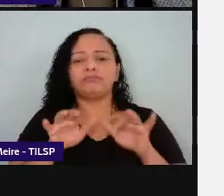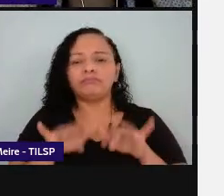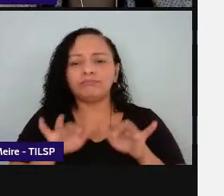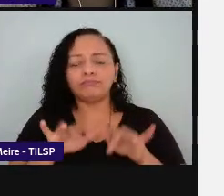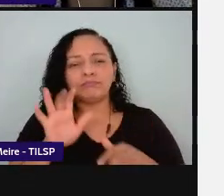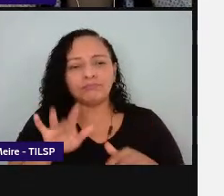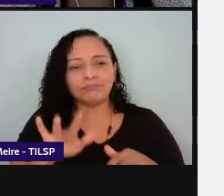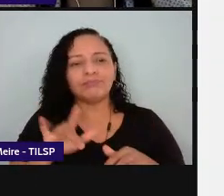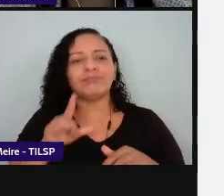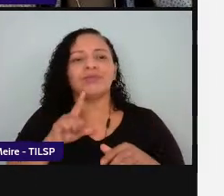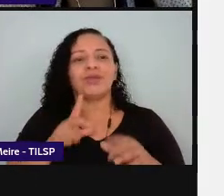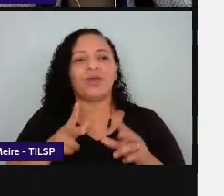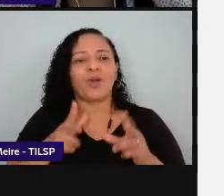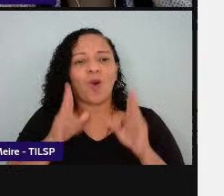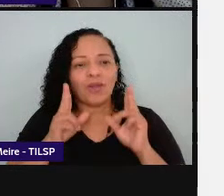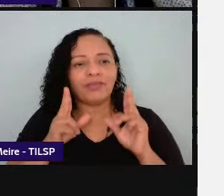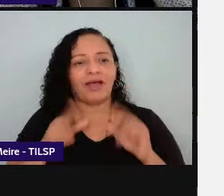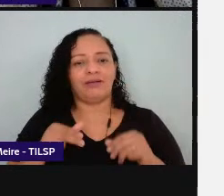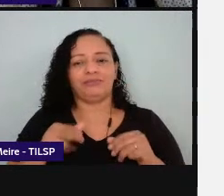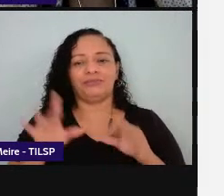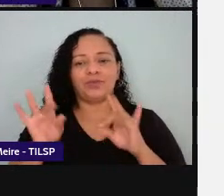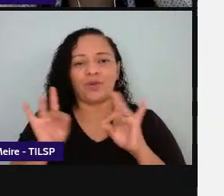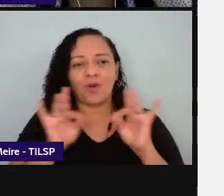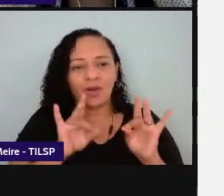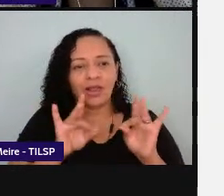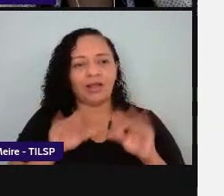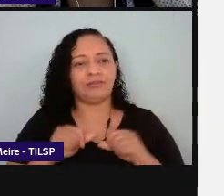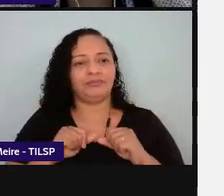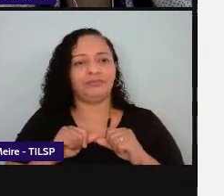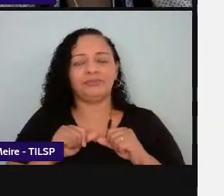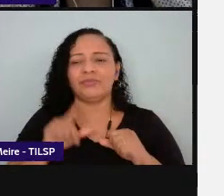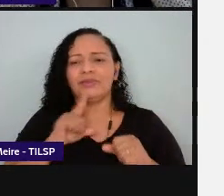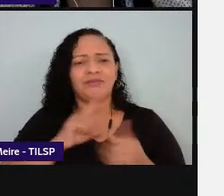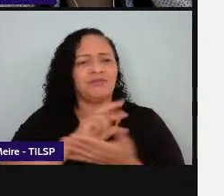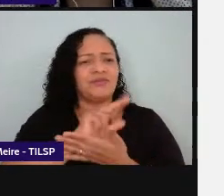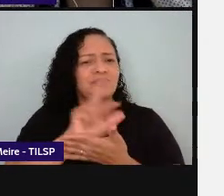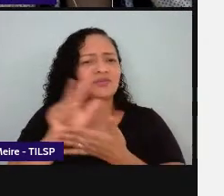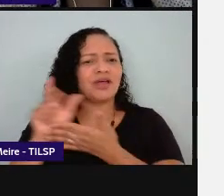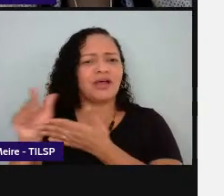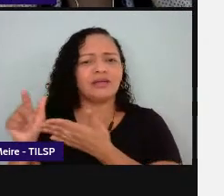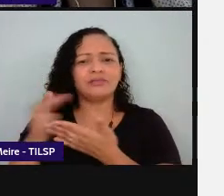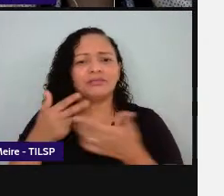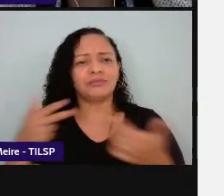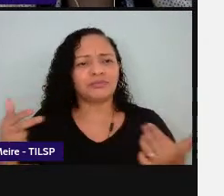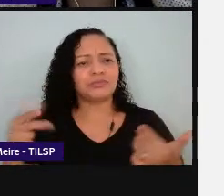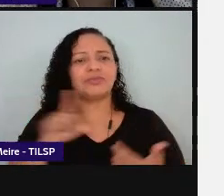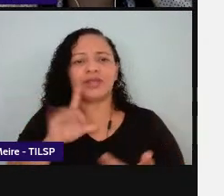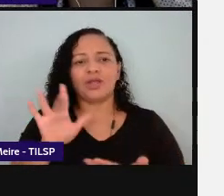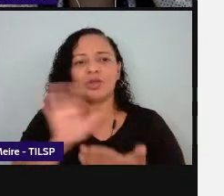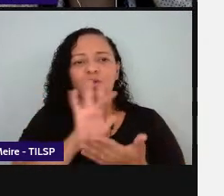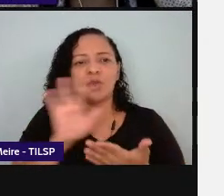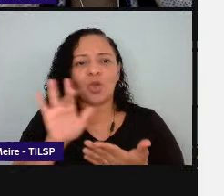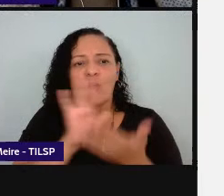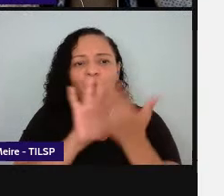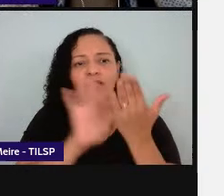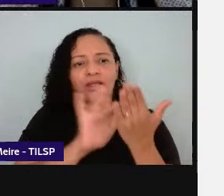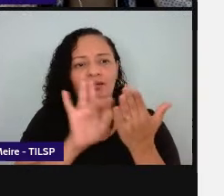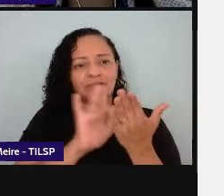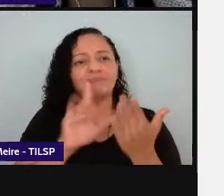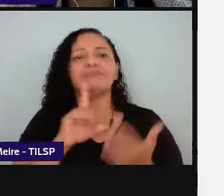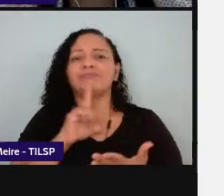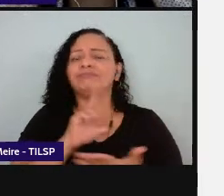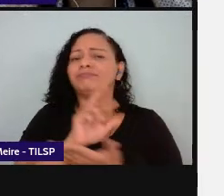cortar colar arrastar então os vários gestos das telas de toque mas não só isso a